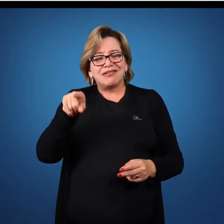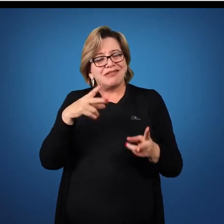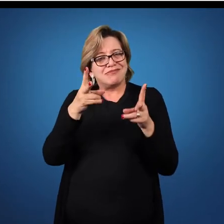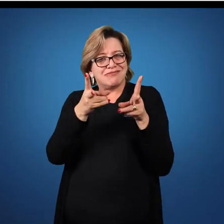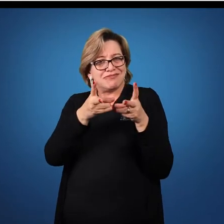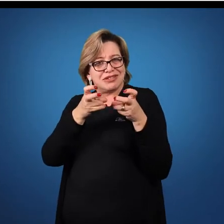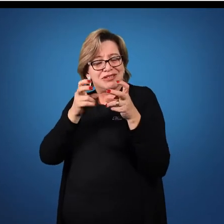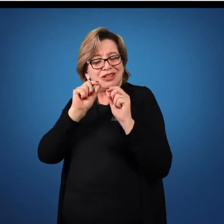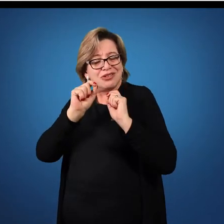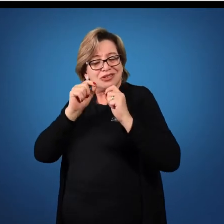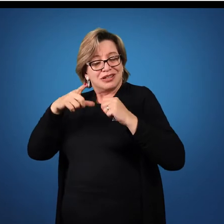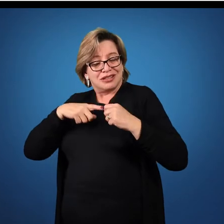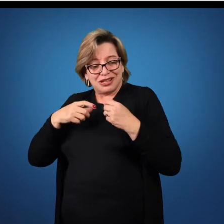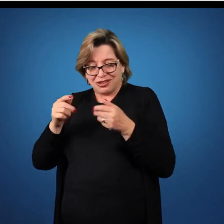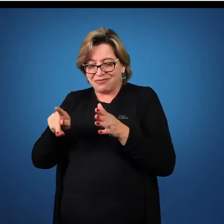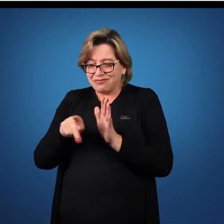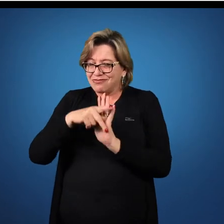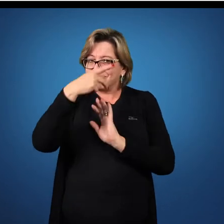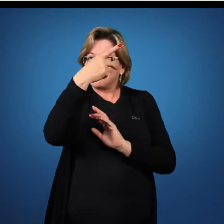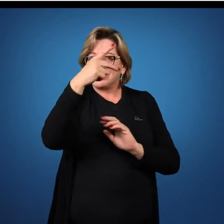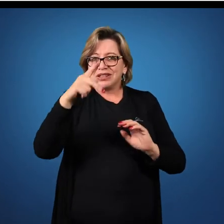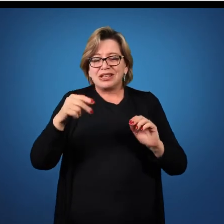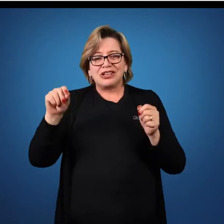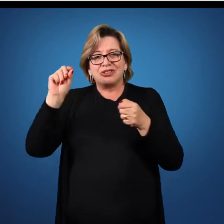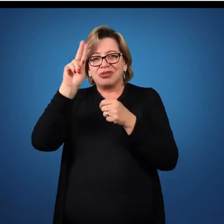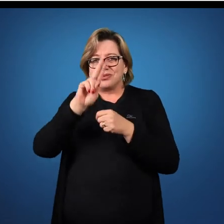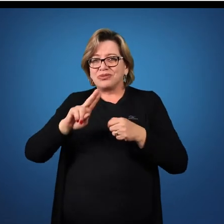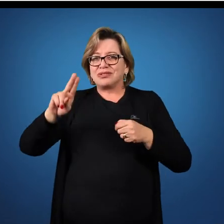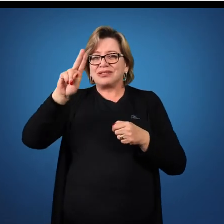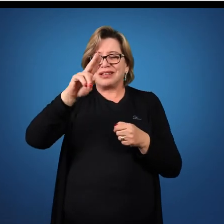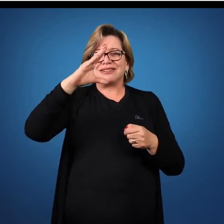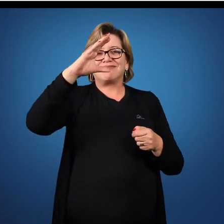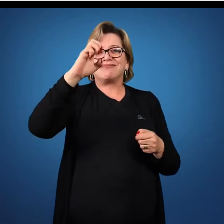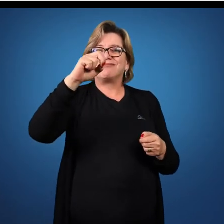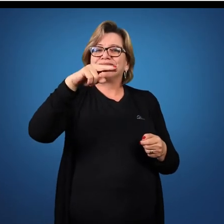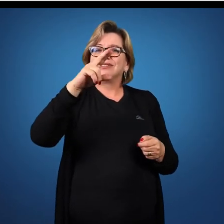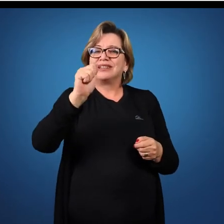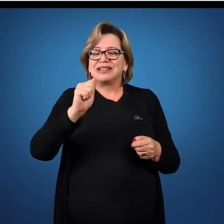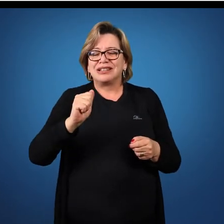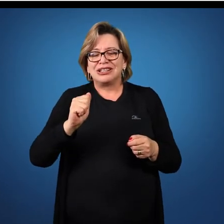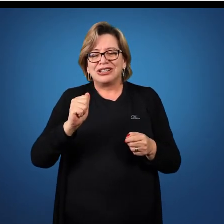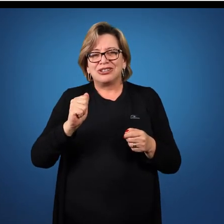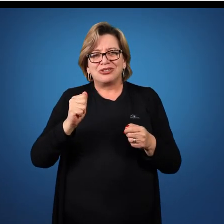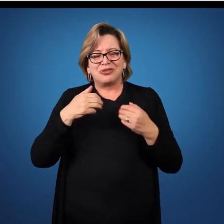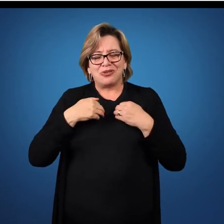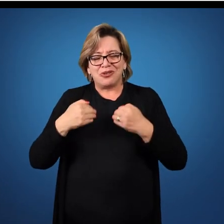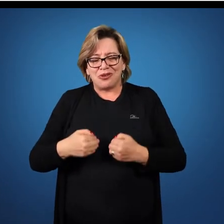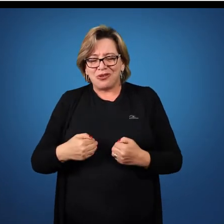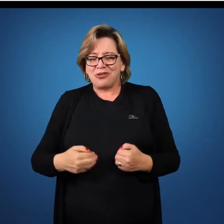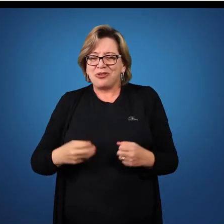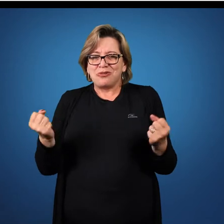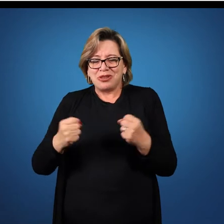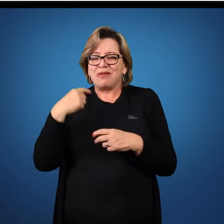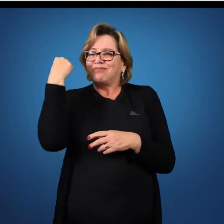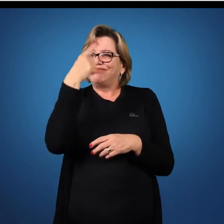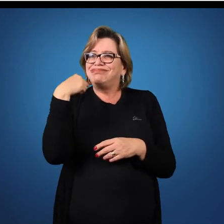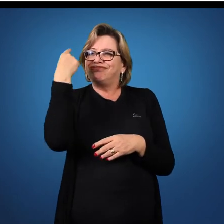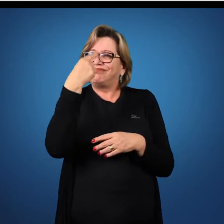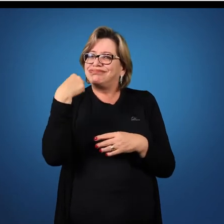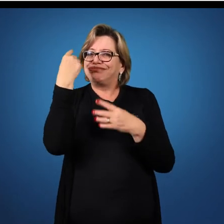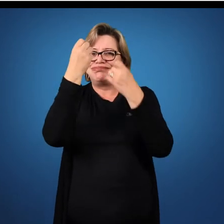em você para colocar em cena. Sobre o corpo, podemos falar horas e horas. Perceber o ambiente.